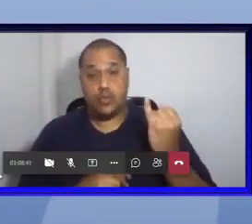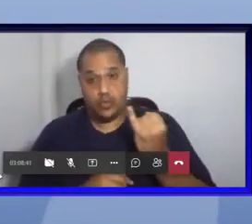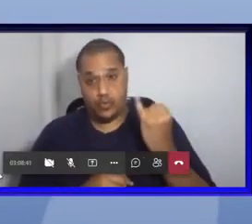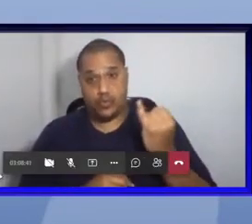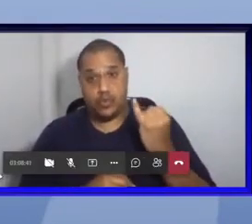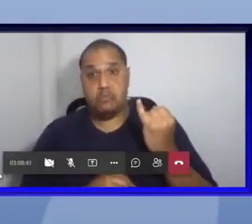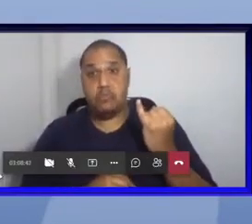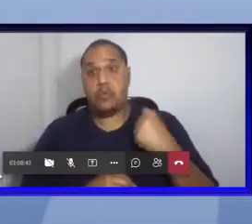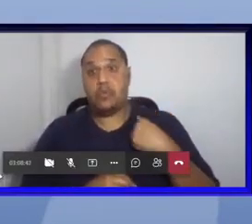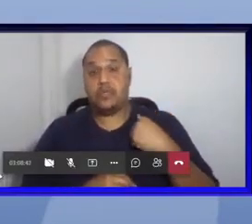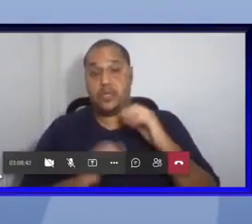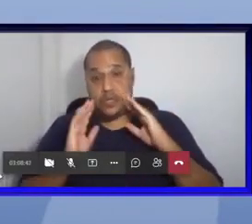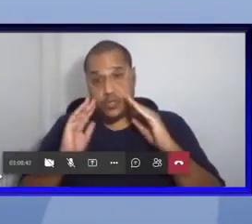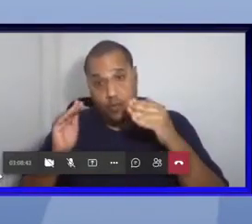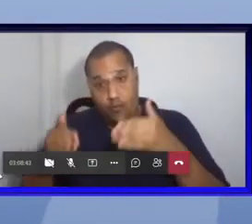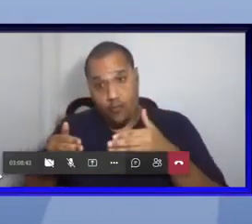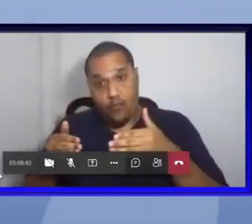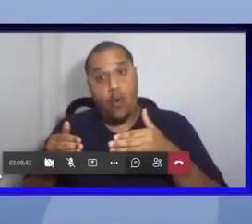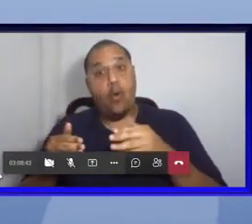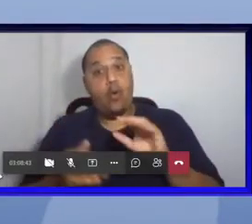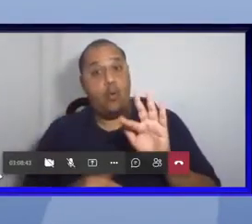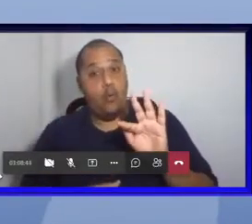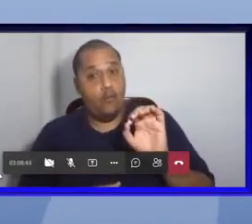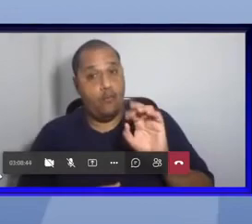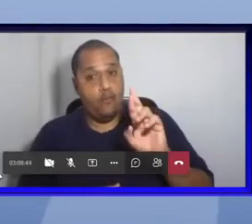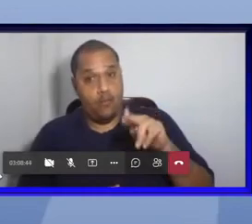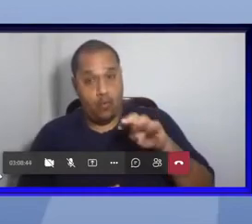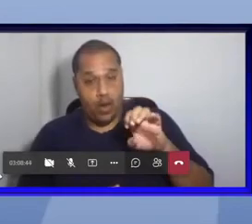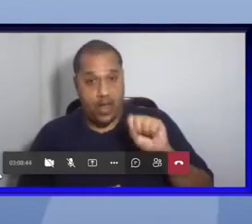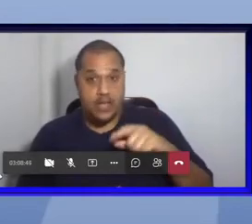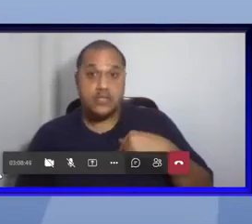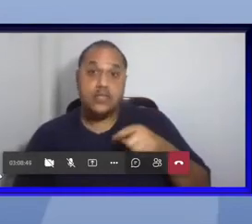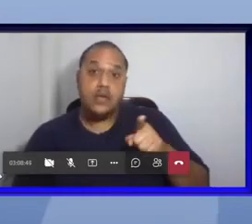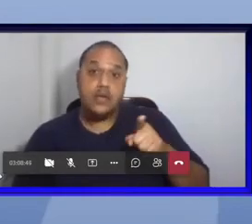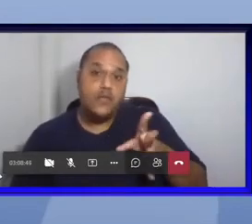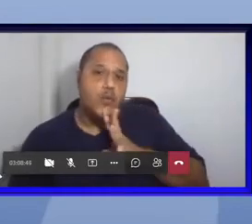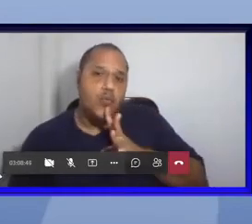o senhor conheça mais uma vez agradeço pela incrível palestra